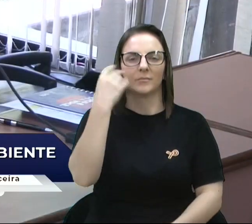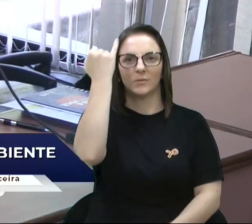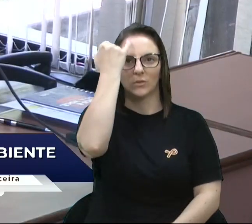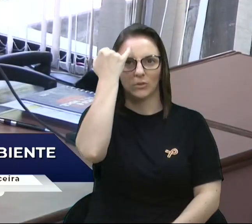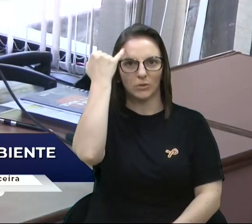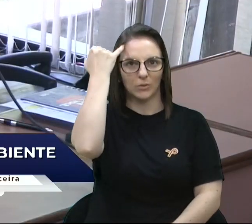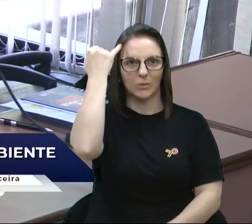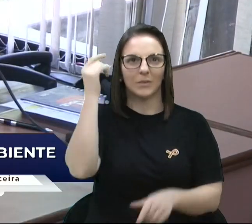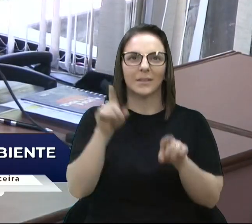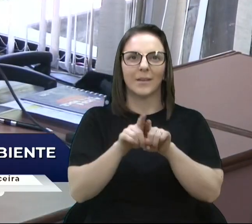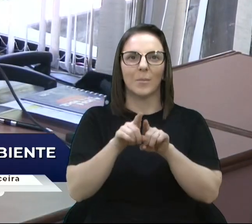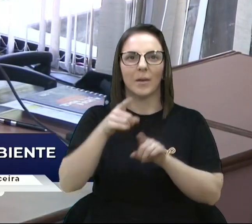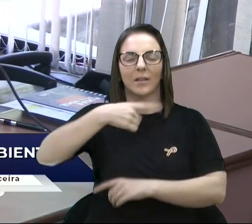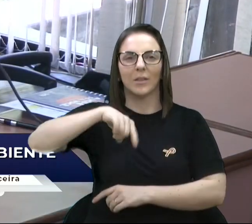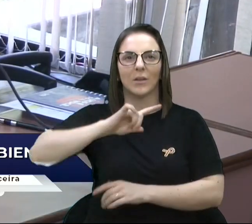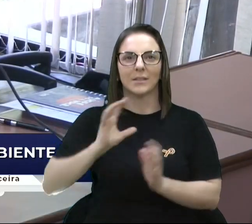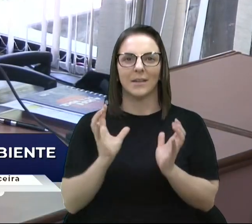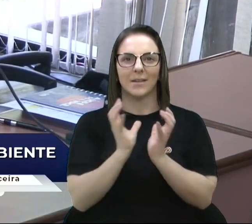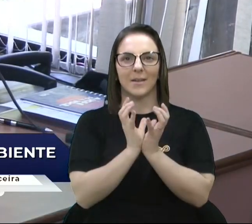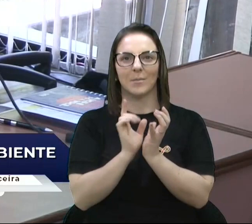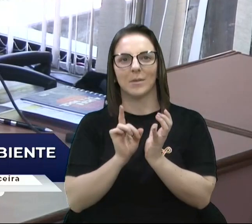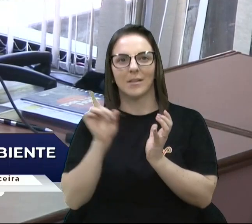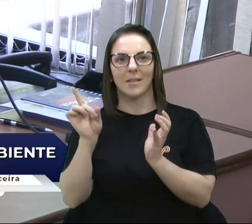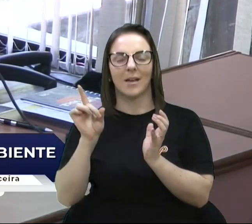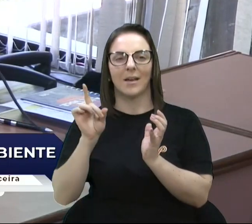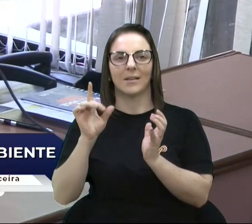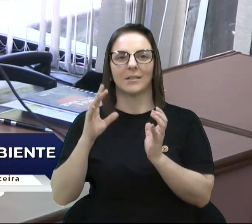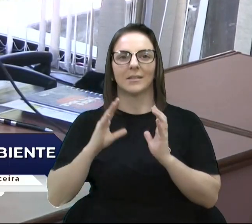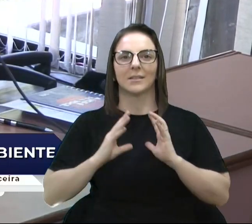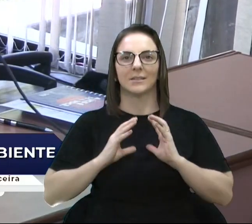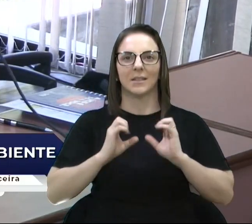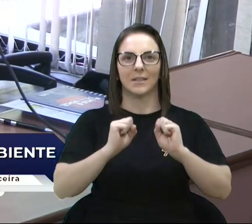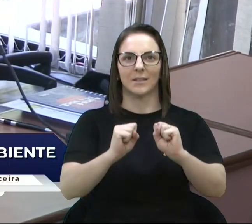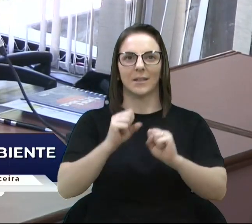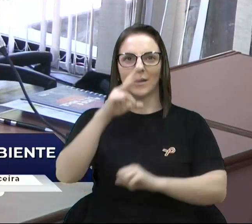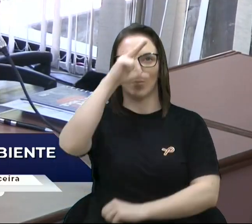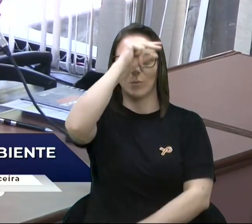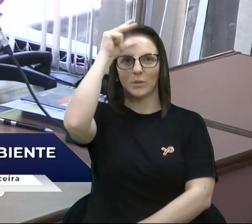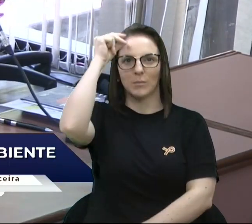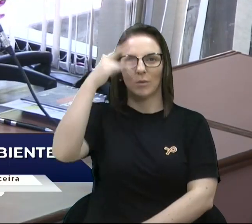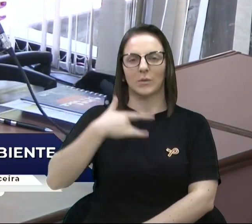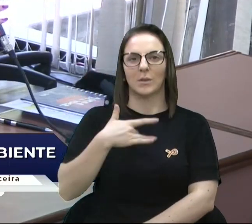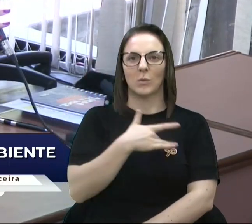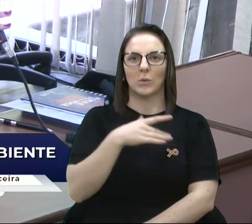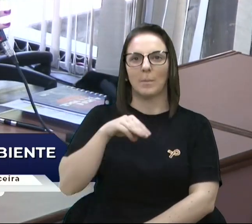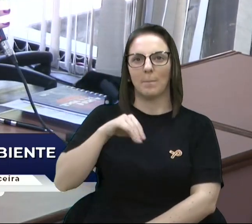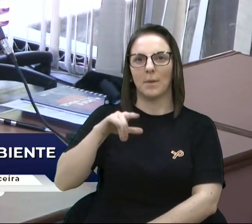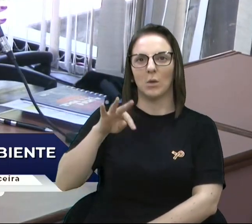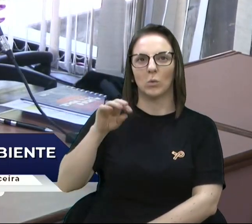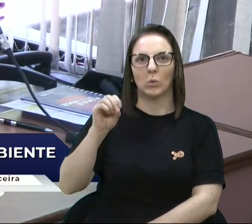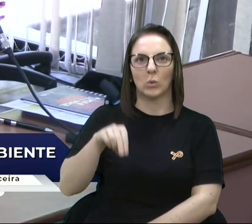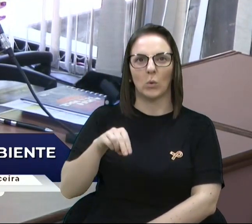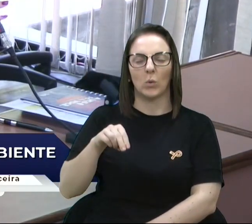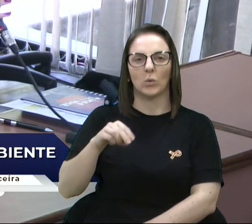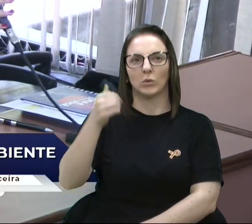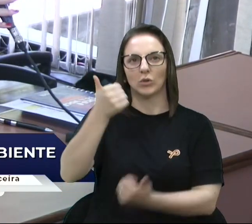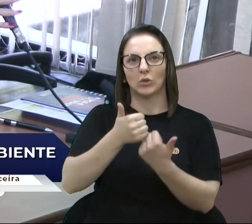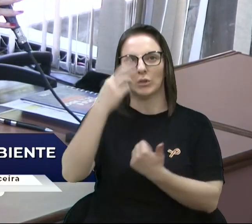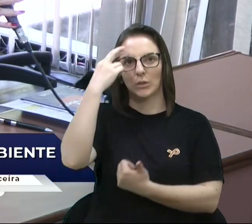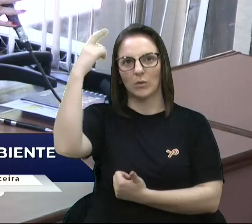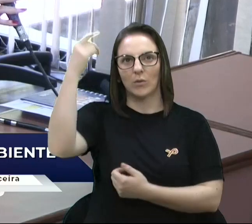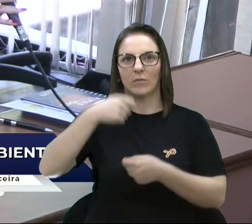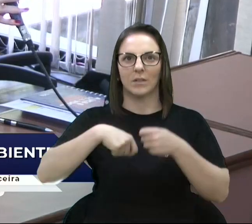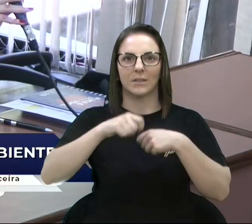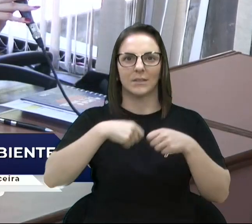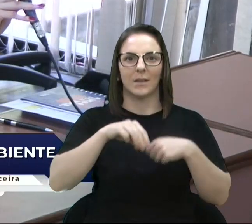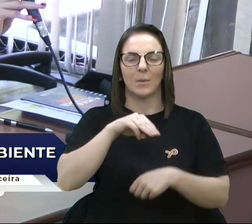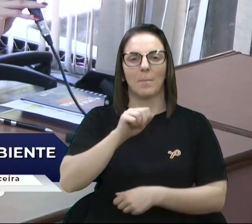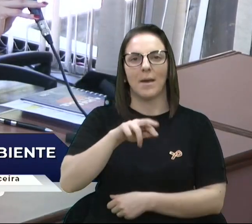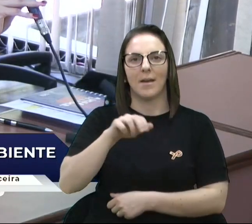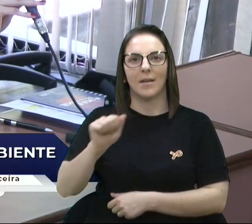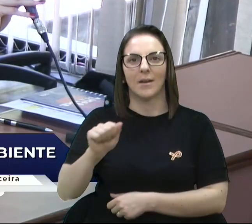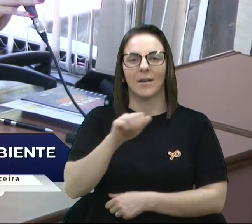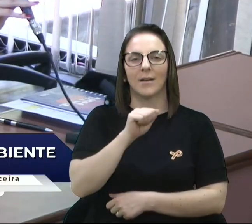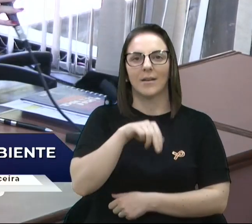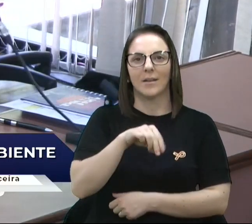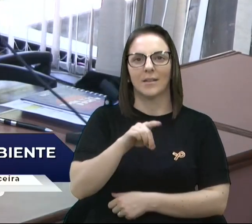todos.